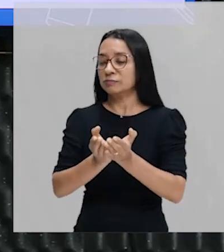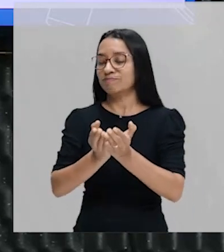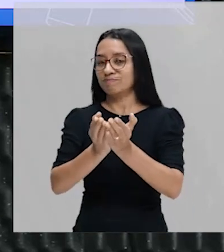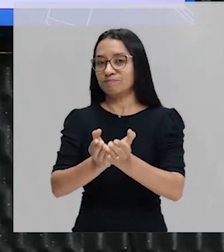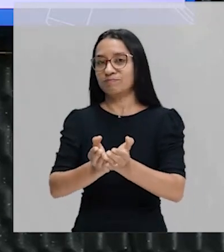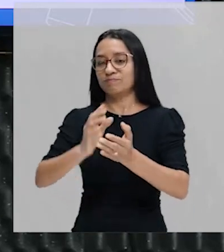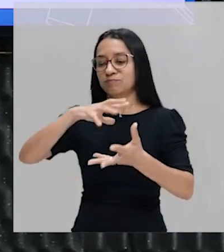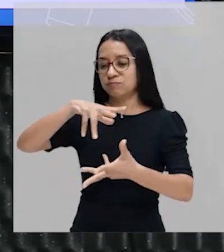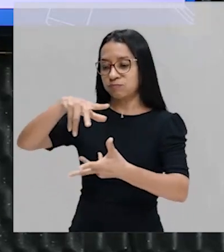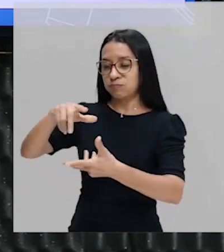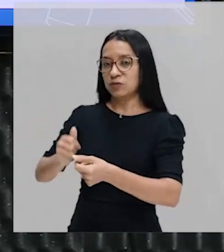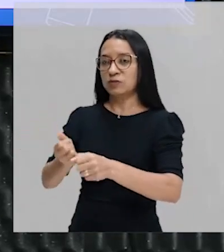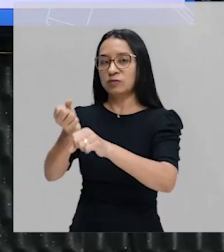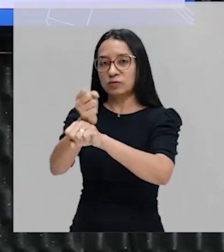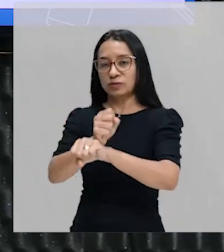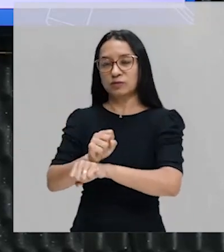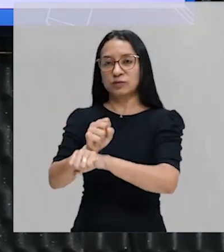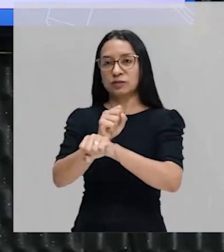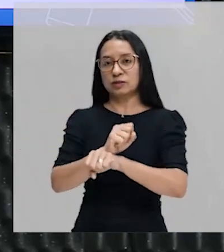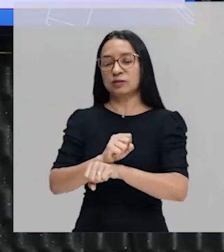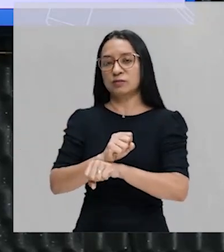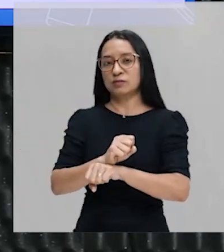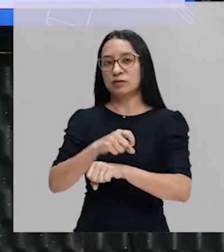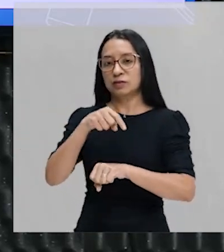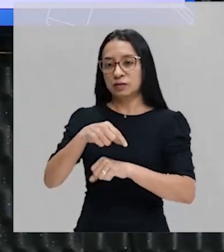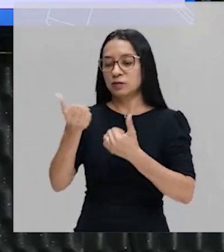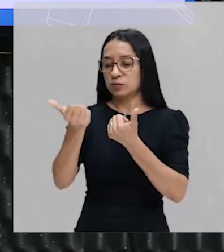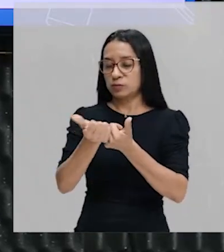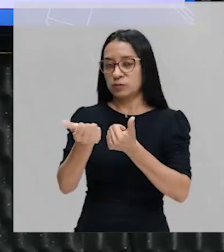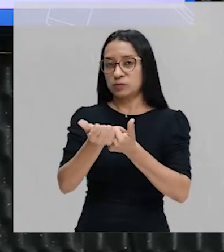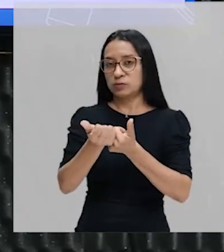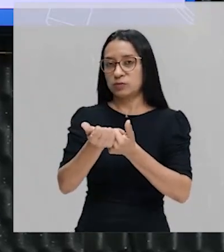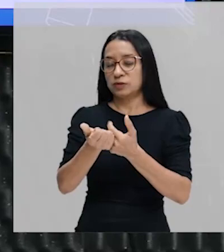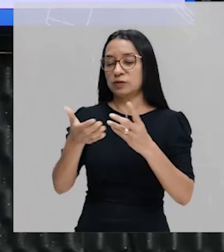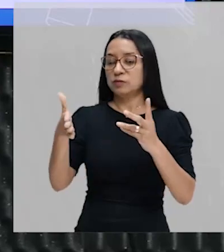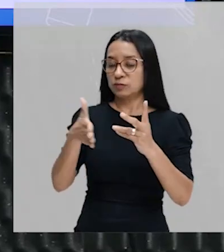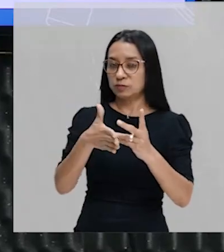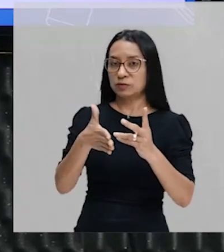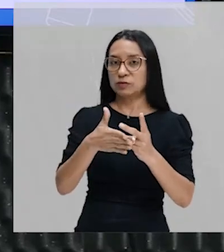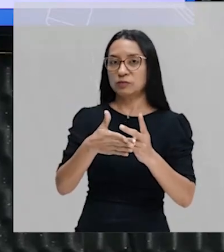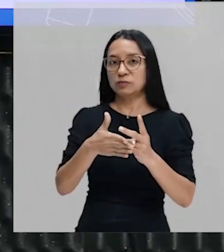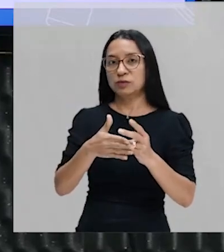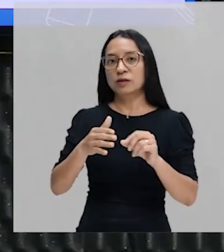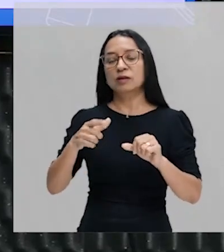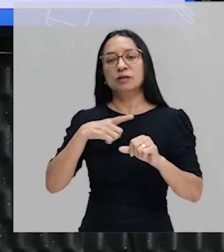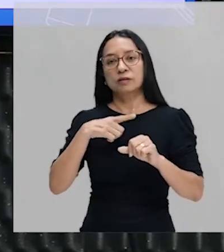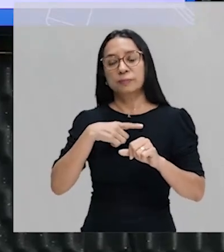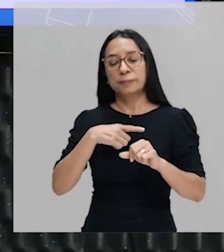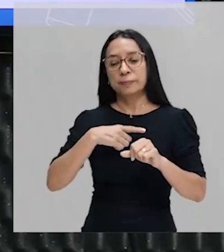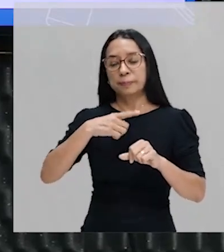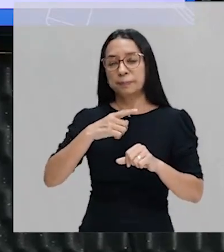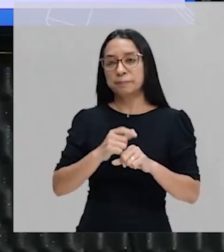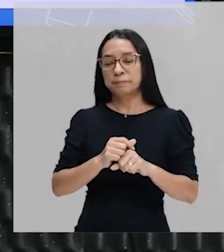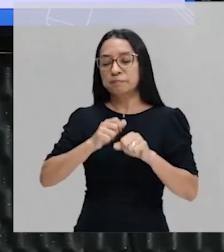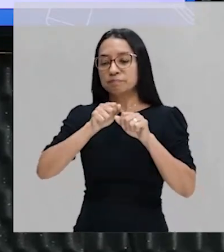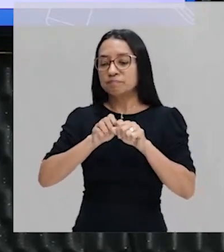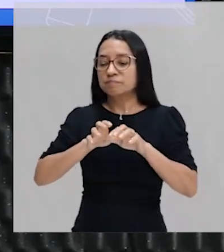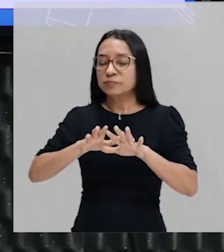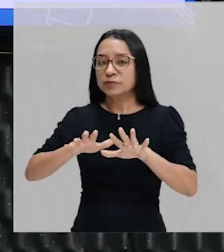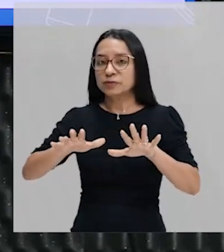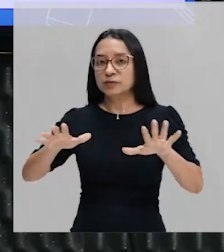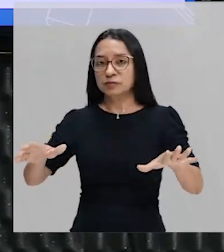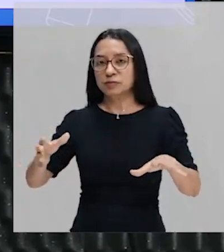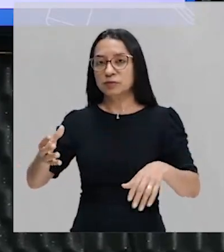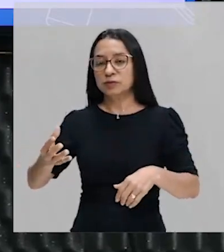a que irá substituir a mão de obra escrava indígena, e teremos também a expansão com a presença do